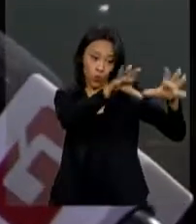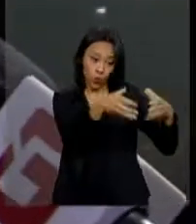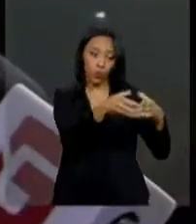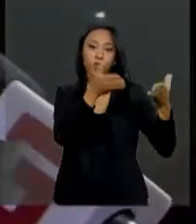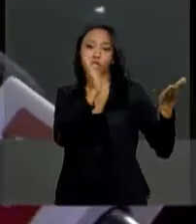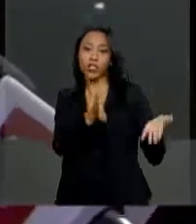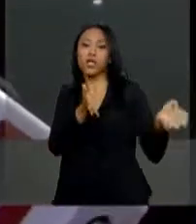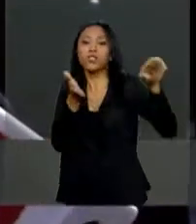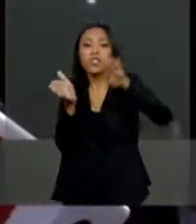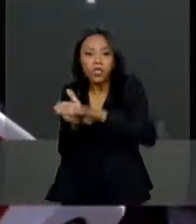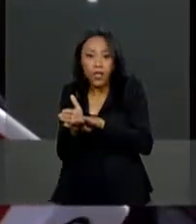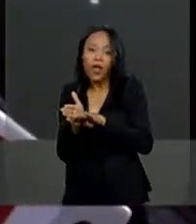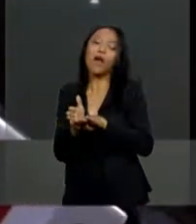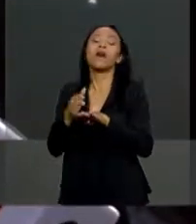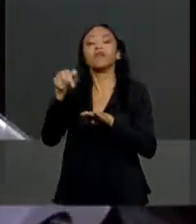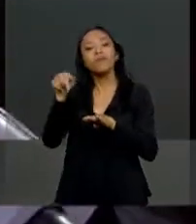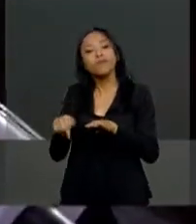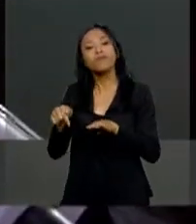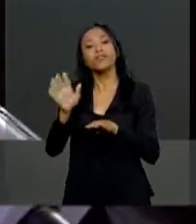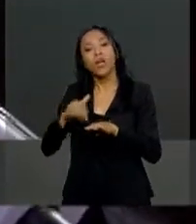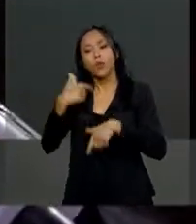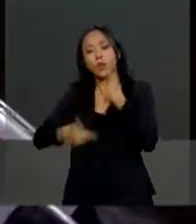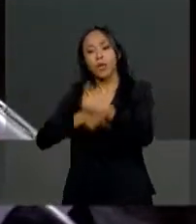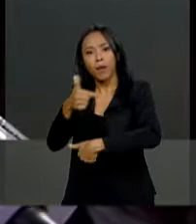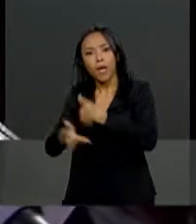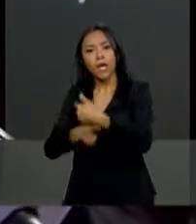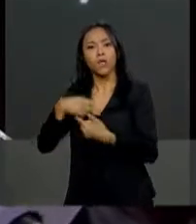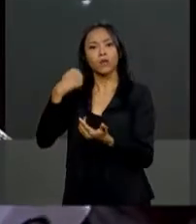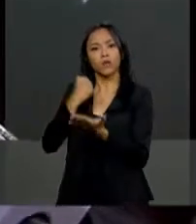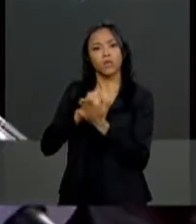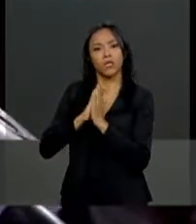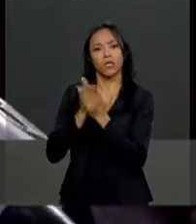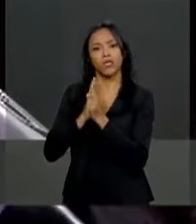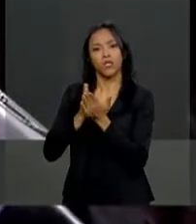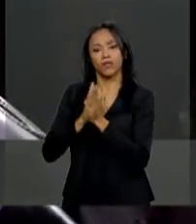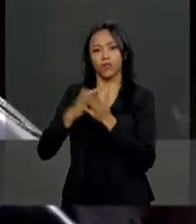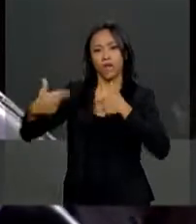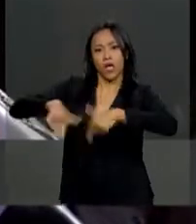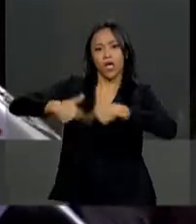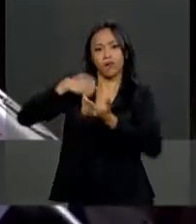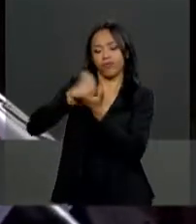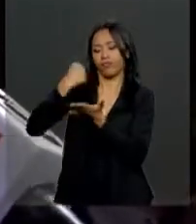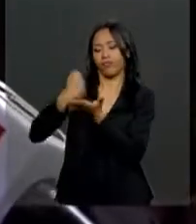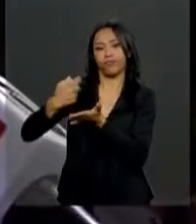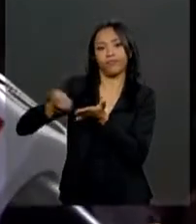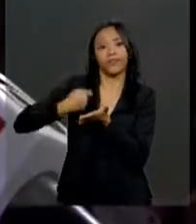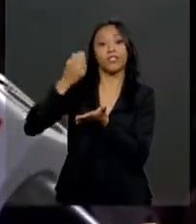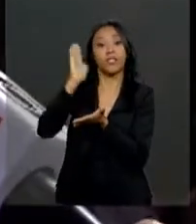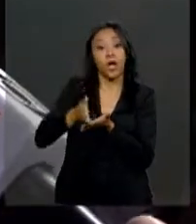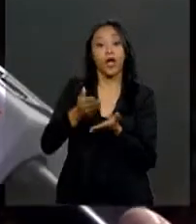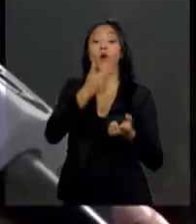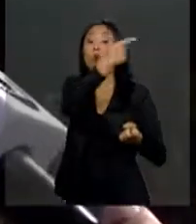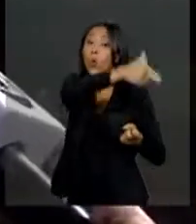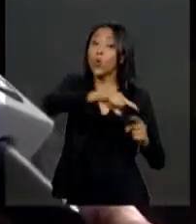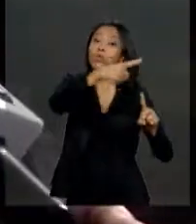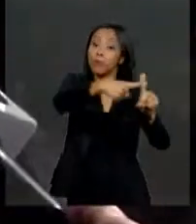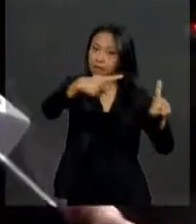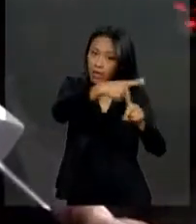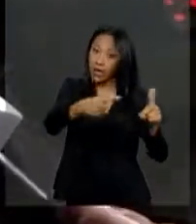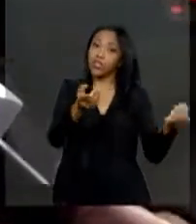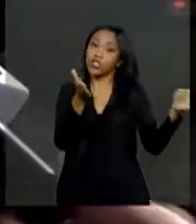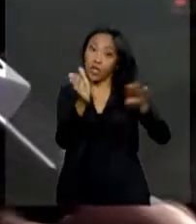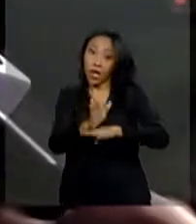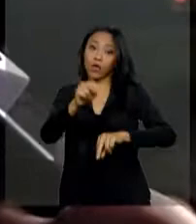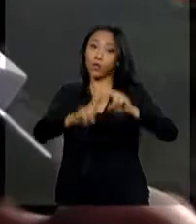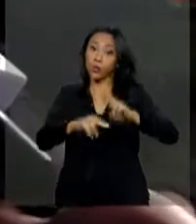segunda etapa da interiorização estão todos trabalhando com carteira assinada. Os que chegaram no final de julho, metade já estão trabalhando.